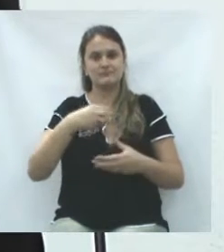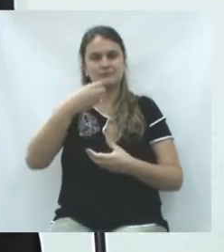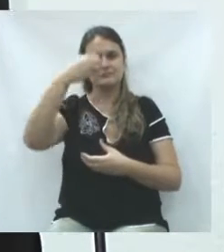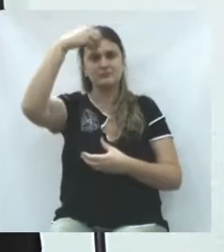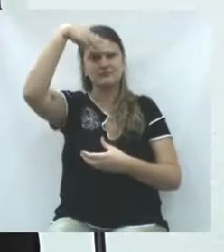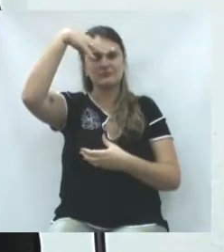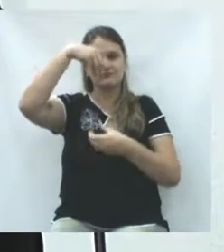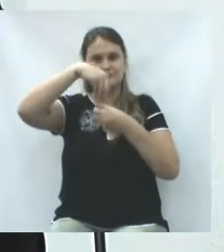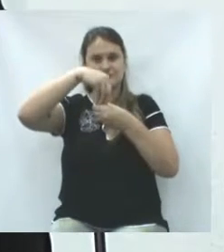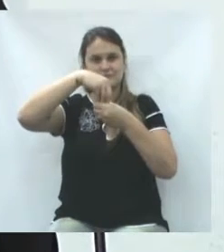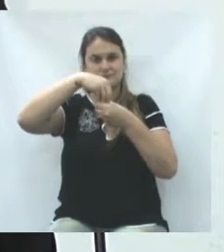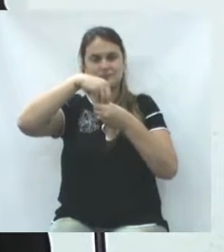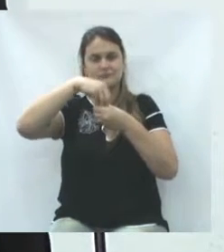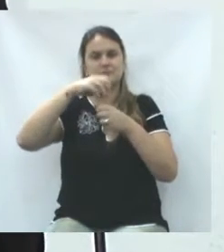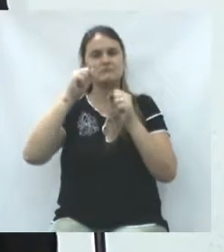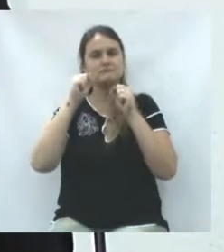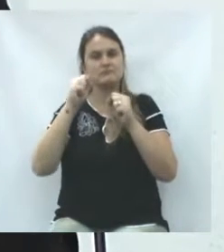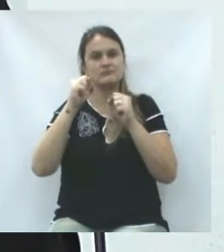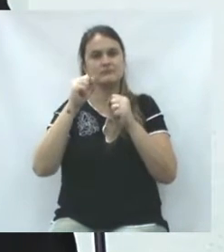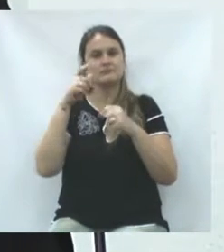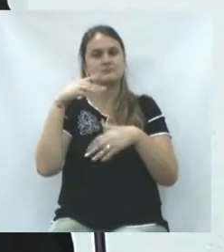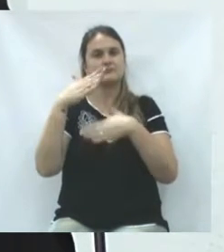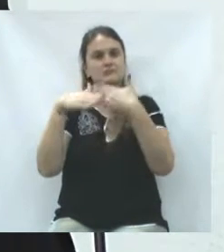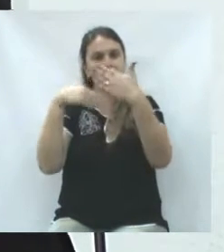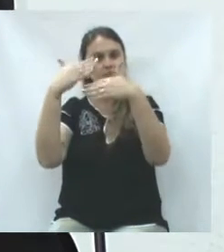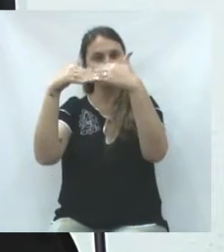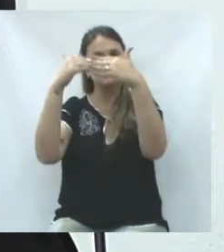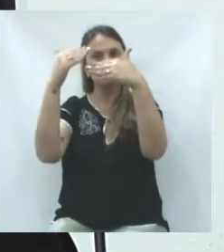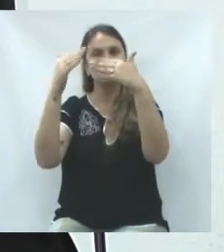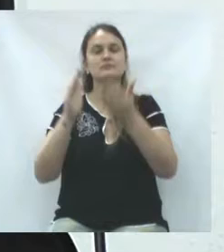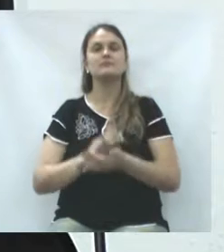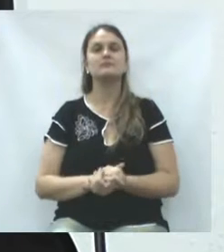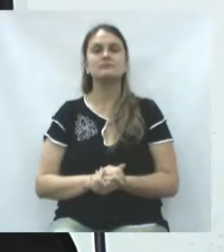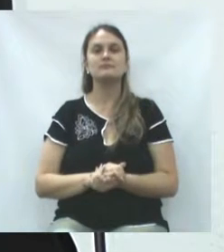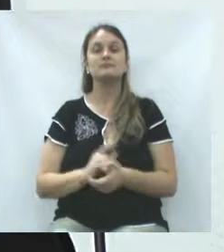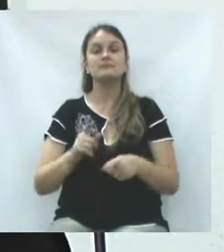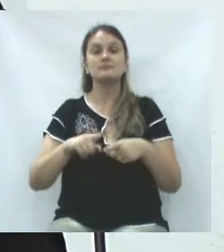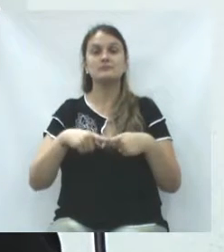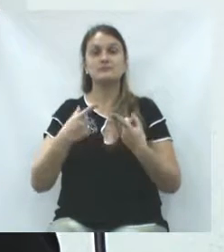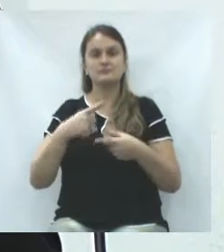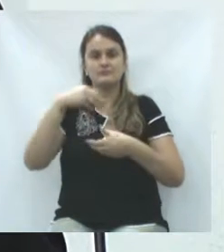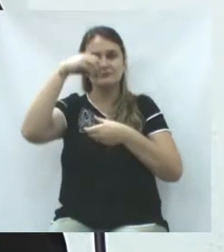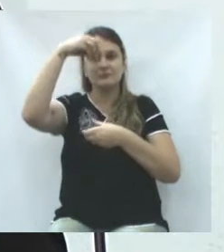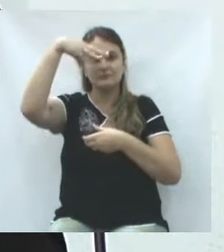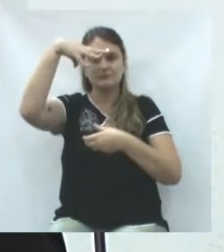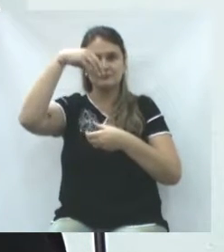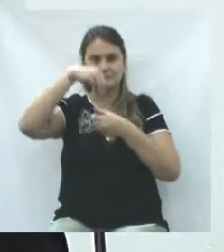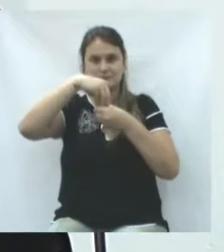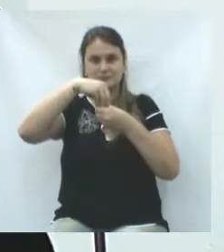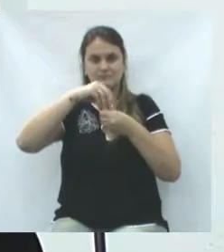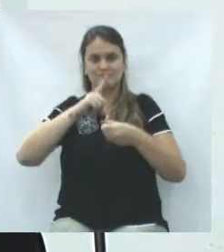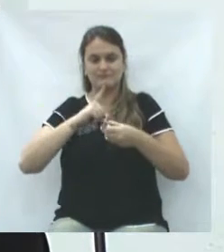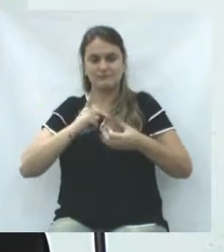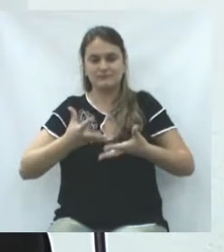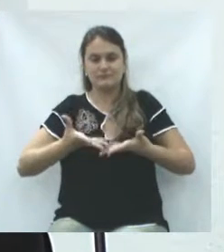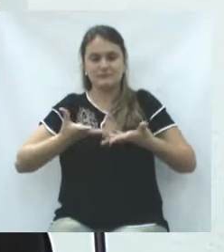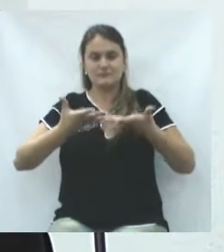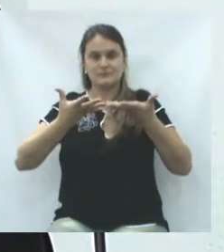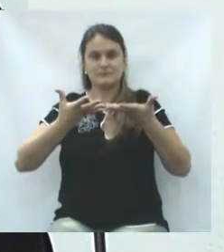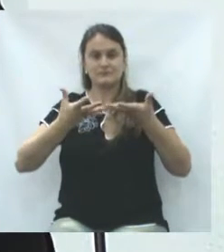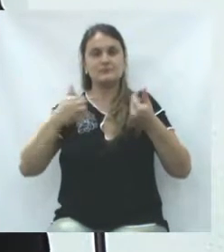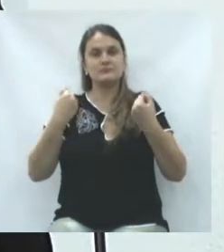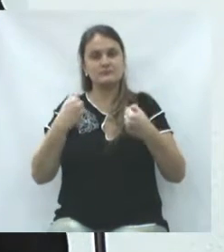chama, uma luz da possibilidade de nos desenvolvermos. Mas esta luz, esta chama,